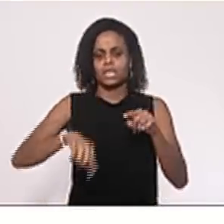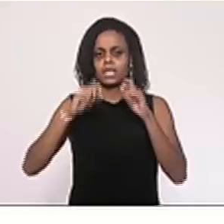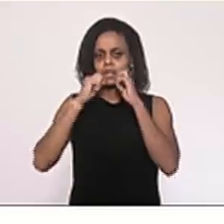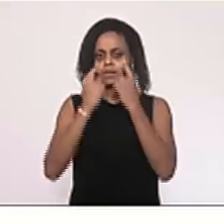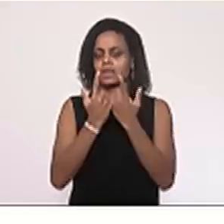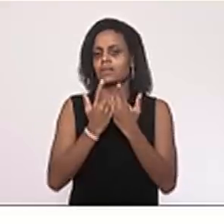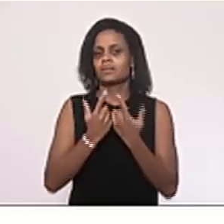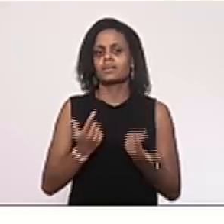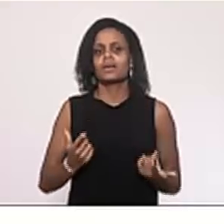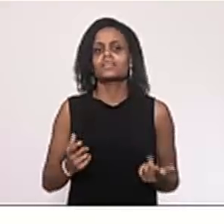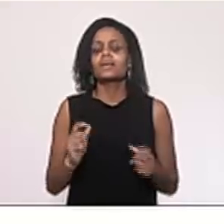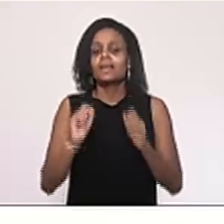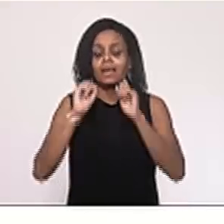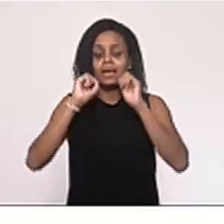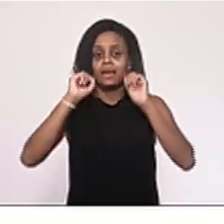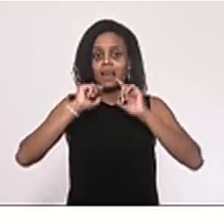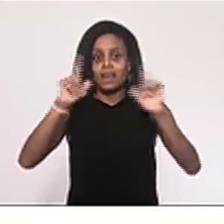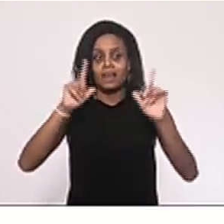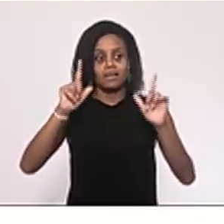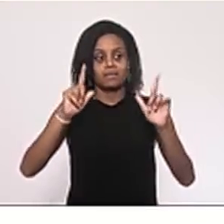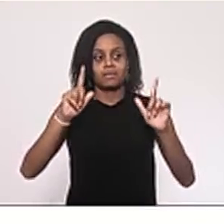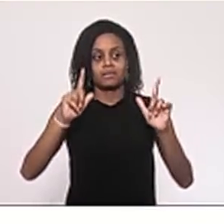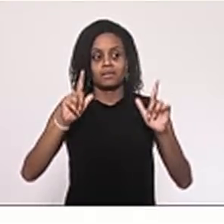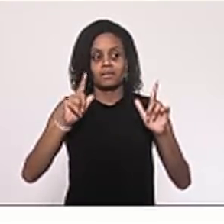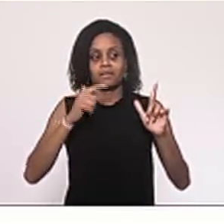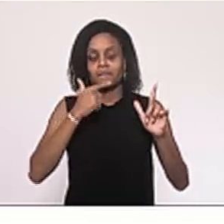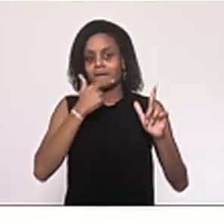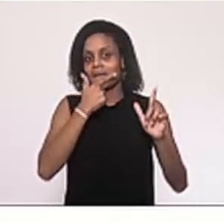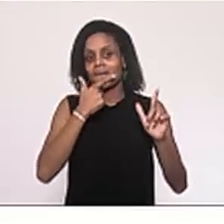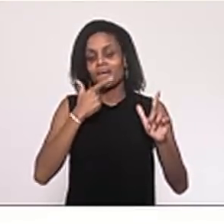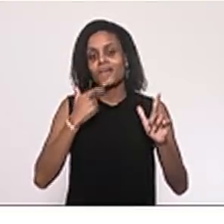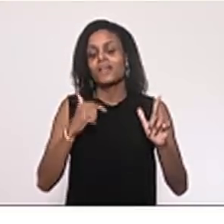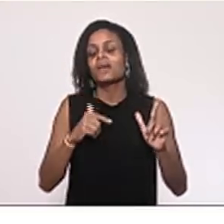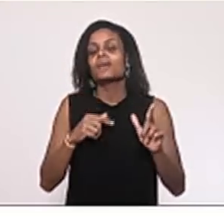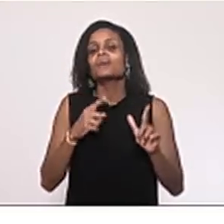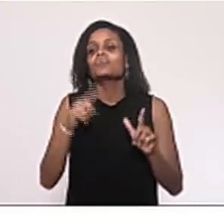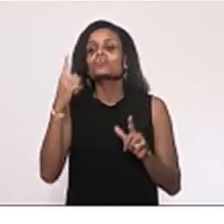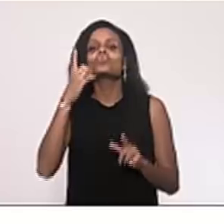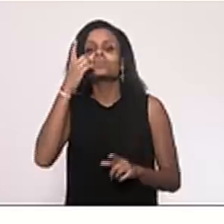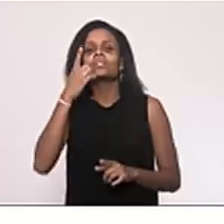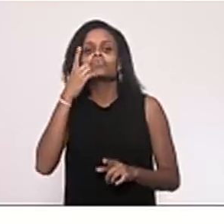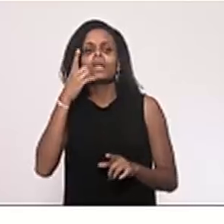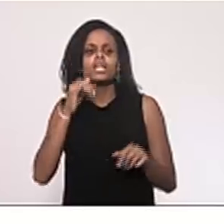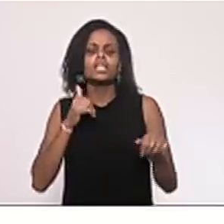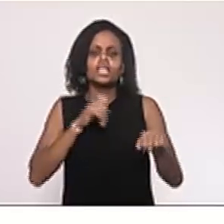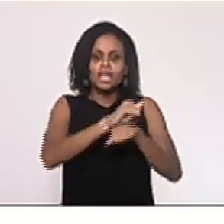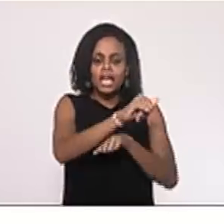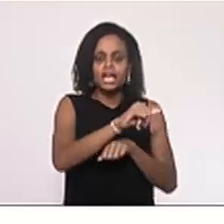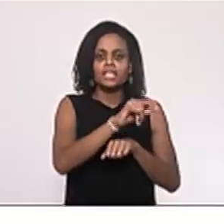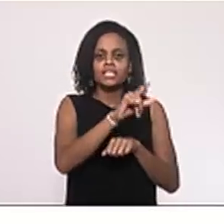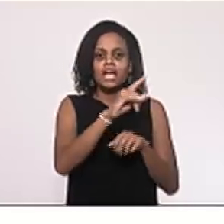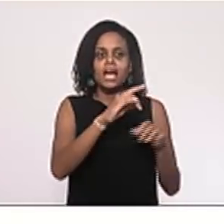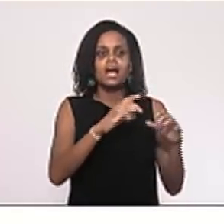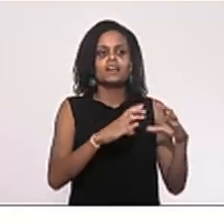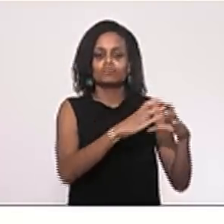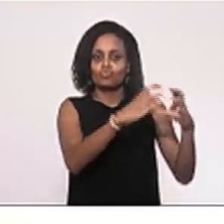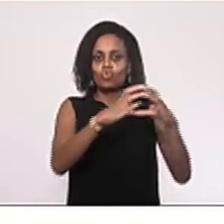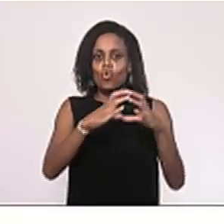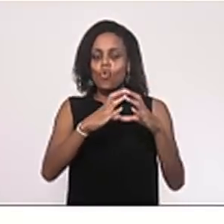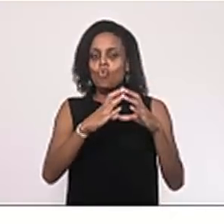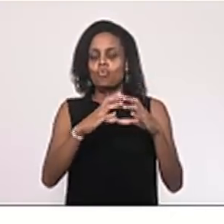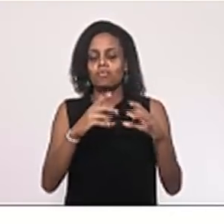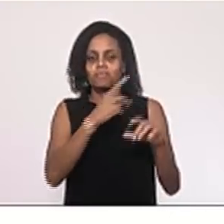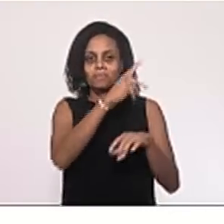muito claro isso quando uma deputada tentou ludibriar os organismos internacionais se fazendo passar por Assembleia Legislativa